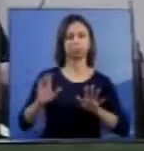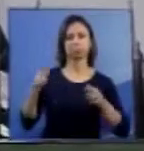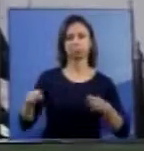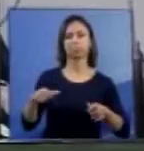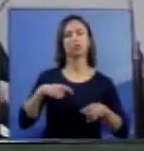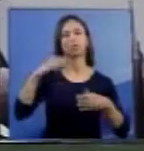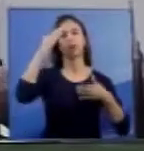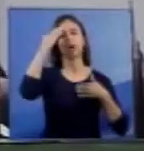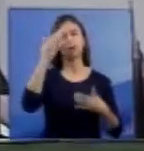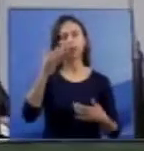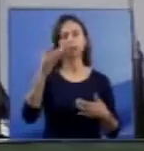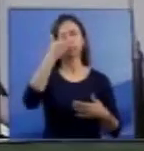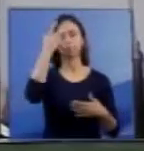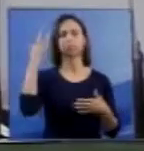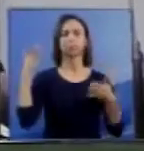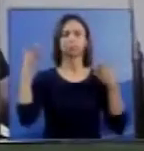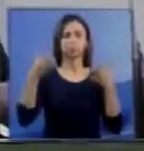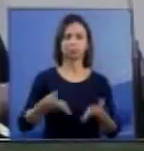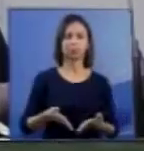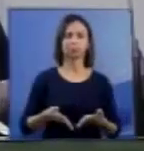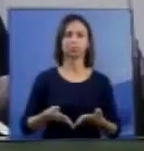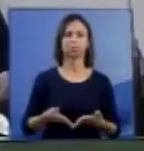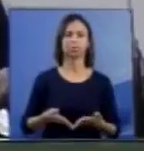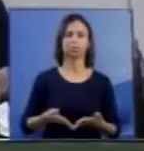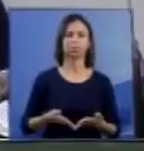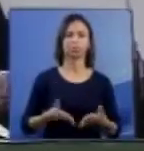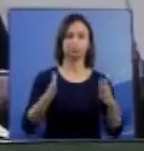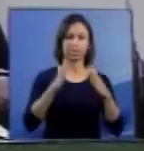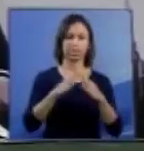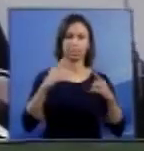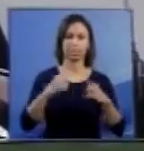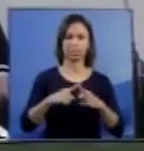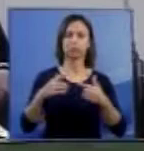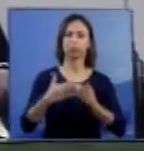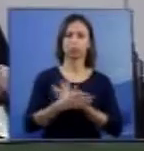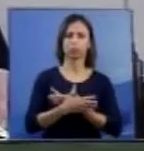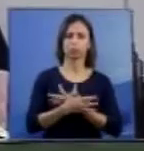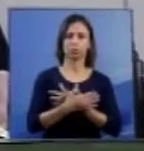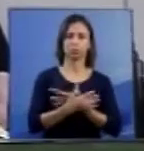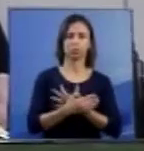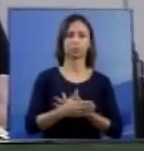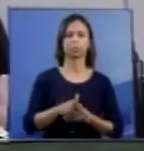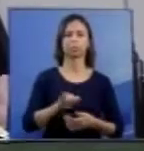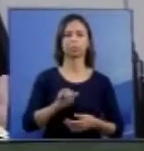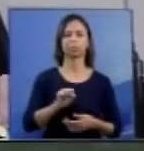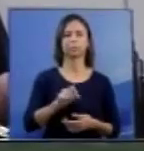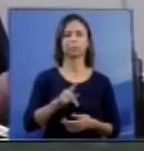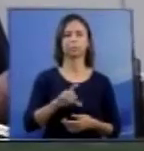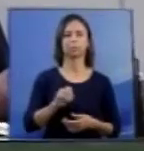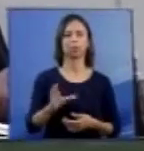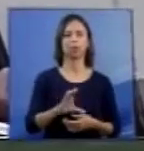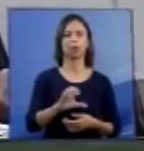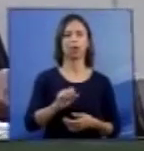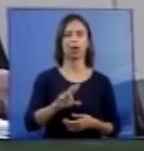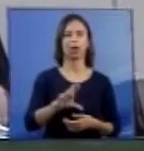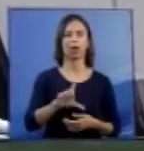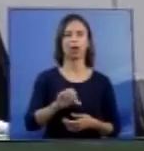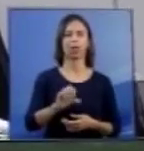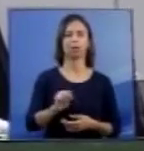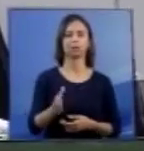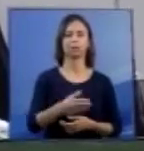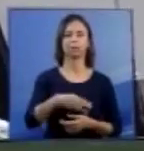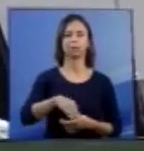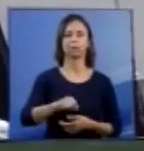participação pela Igreja Universal do bispo Carlos Macedo de